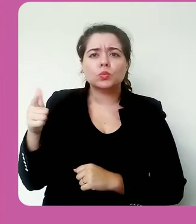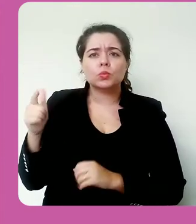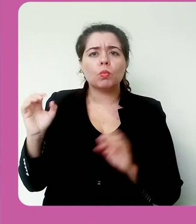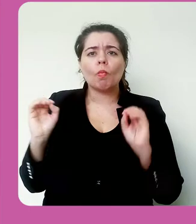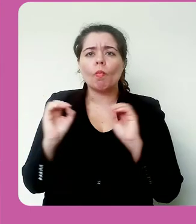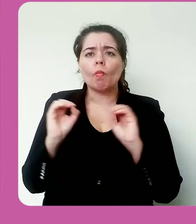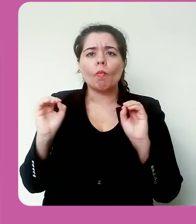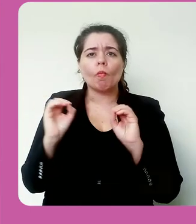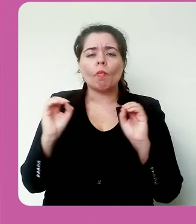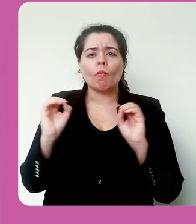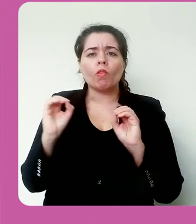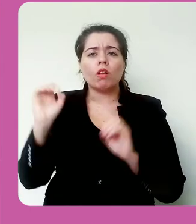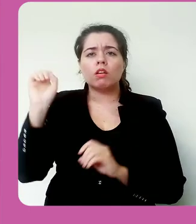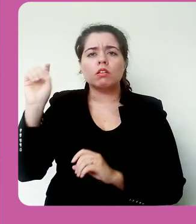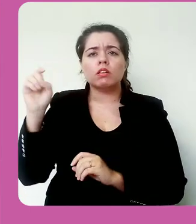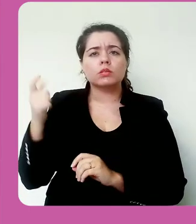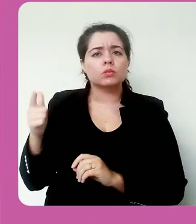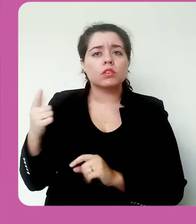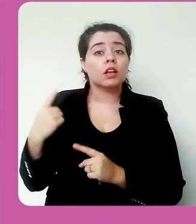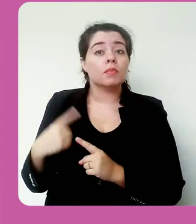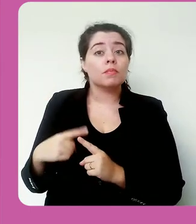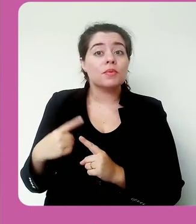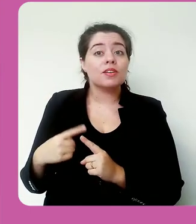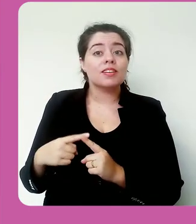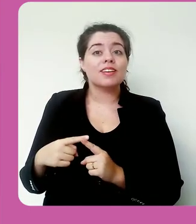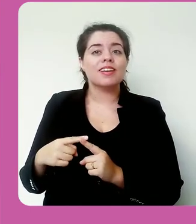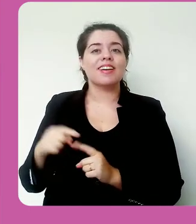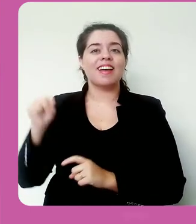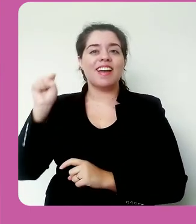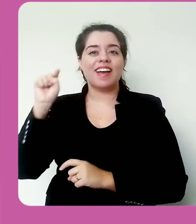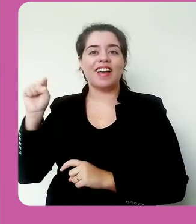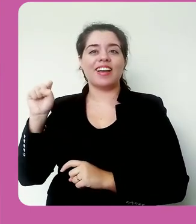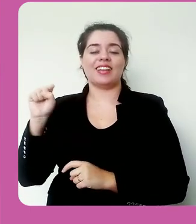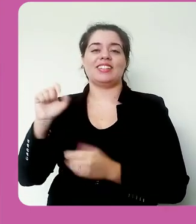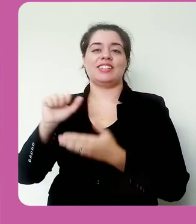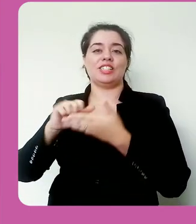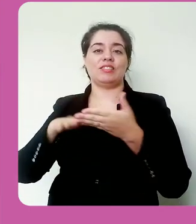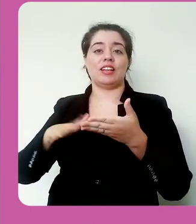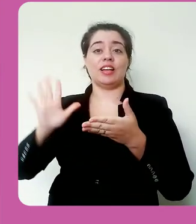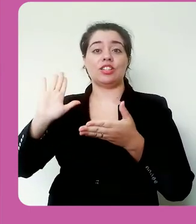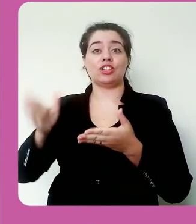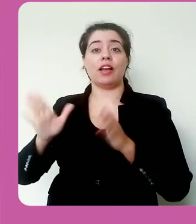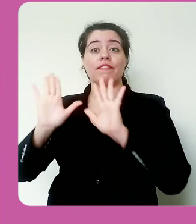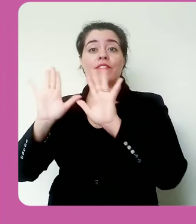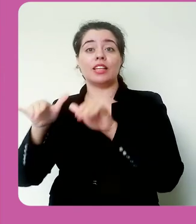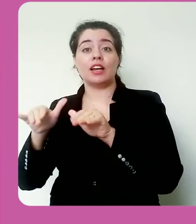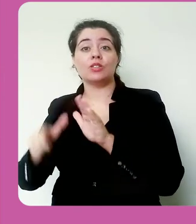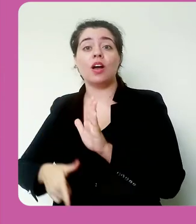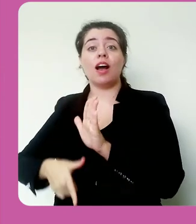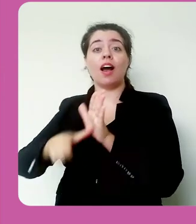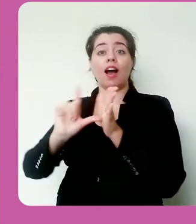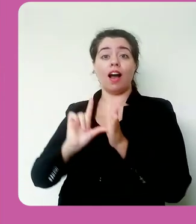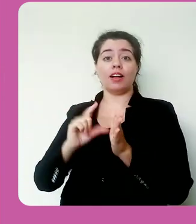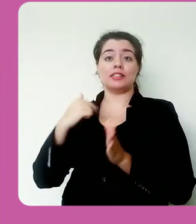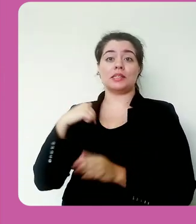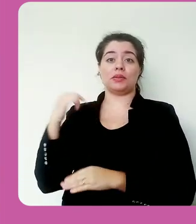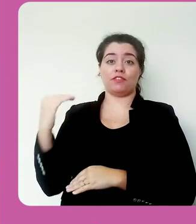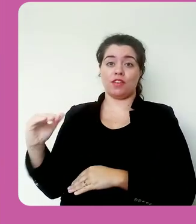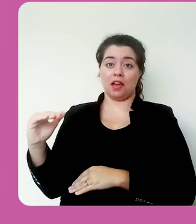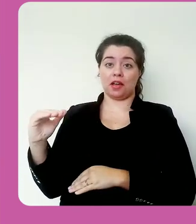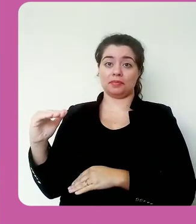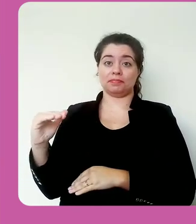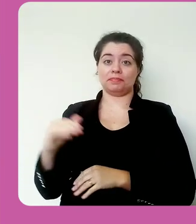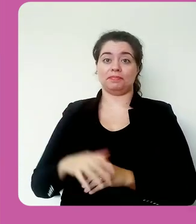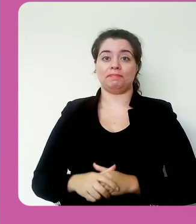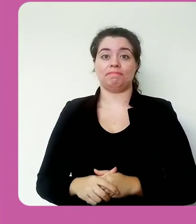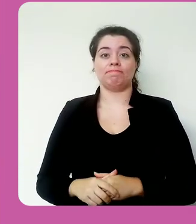nenhum botão para editar, porque a tarefa, ela finalizou antes de eu poder enviar. Então, vou voltar